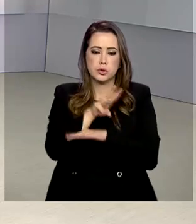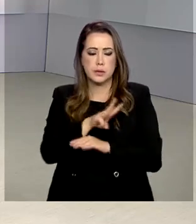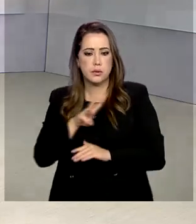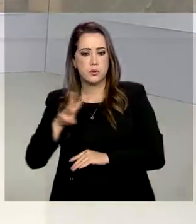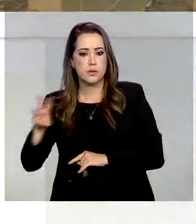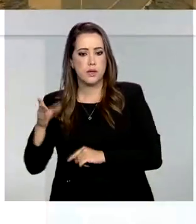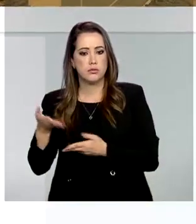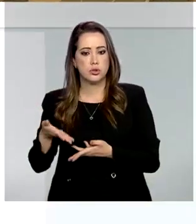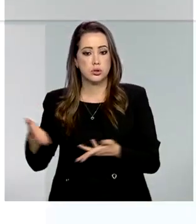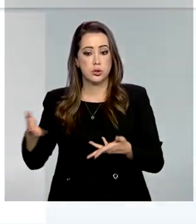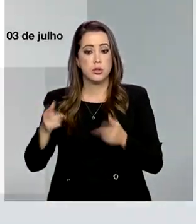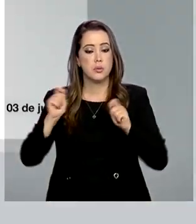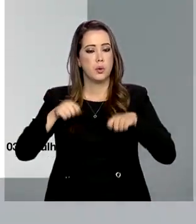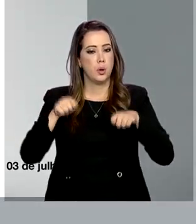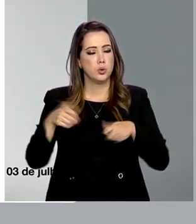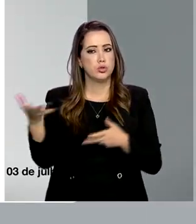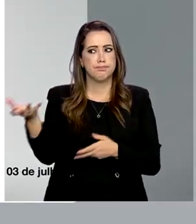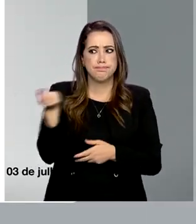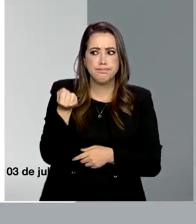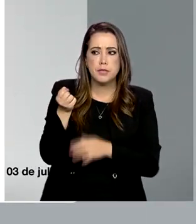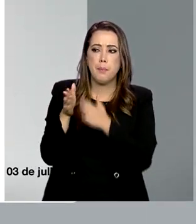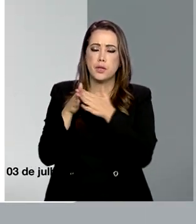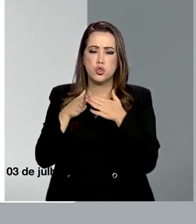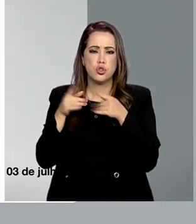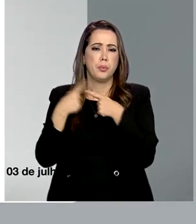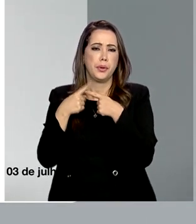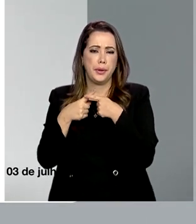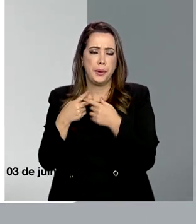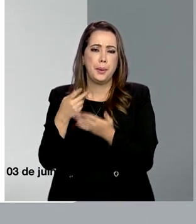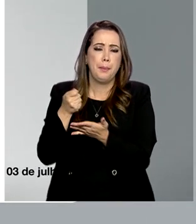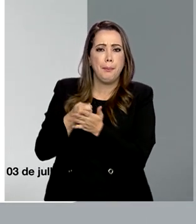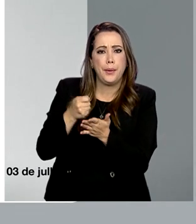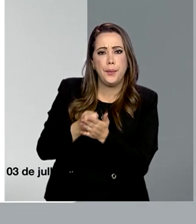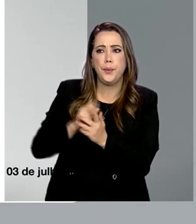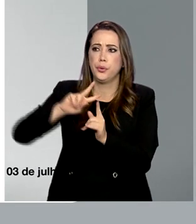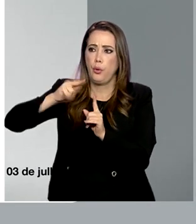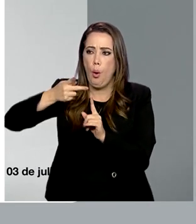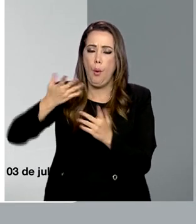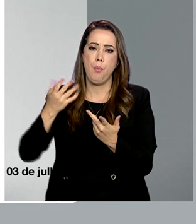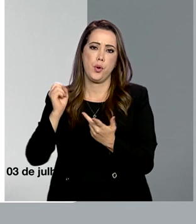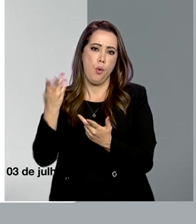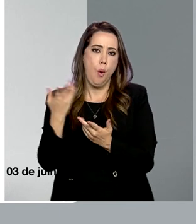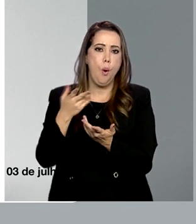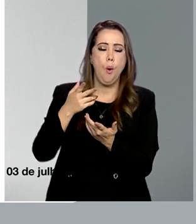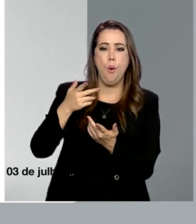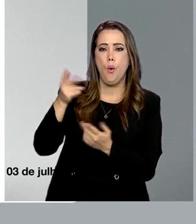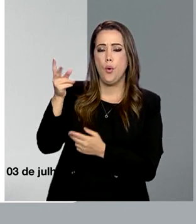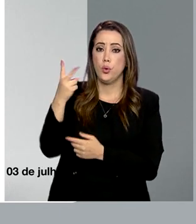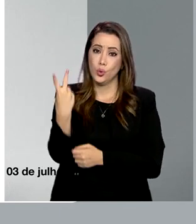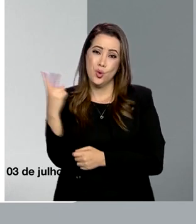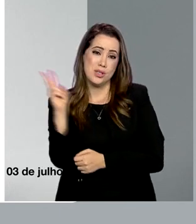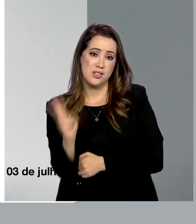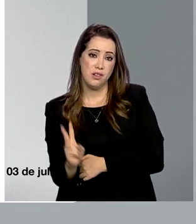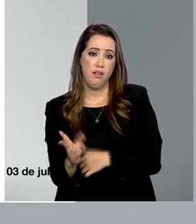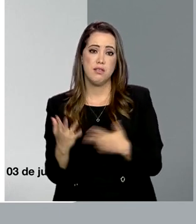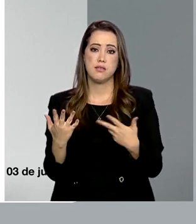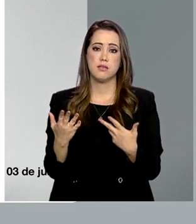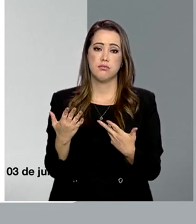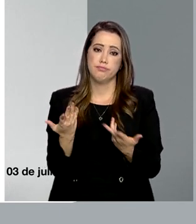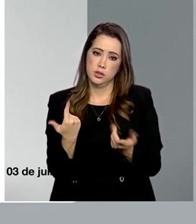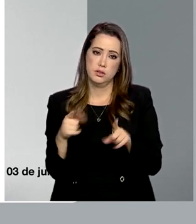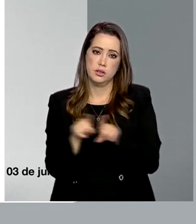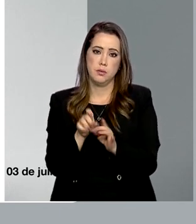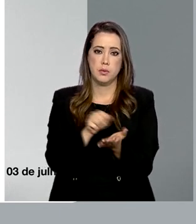O procedimento garante a devolução de pagamentos feitos com valor maior, pagamentos em duplicidade, além de